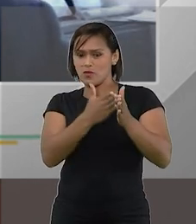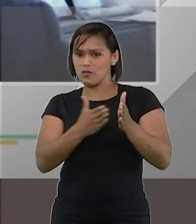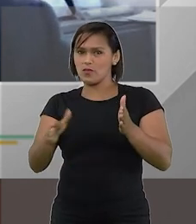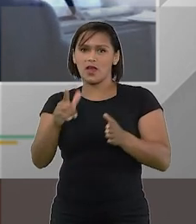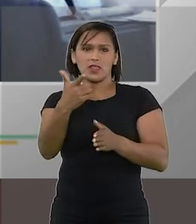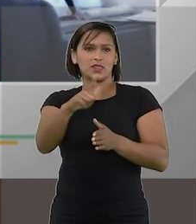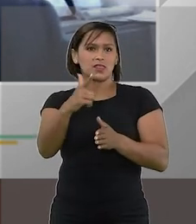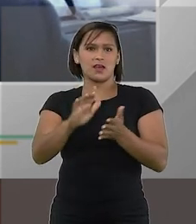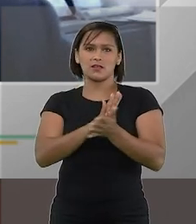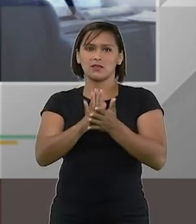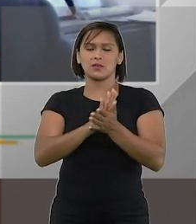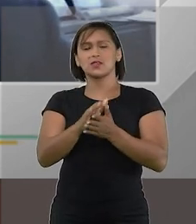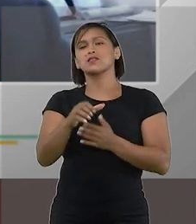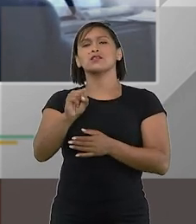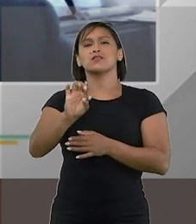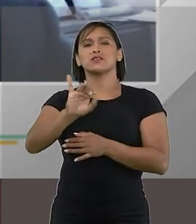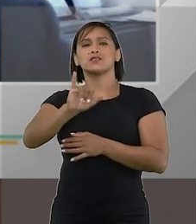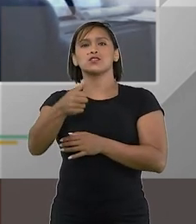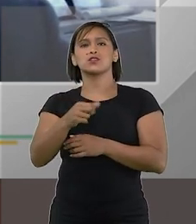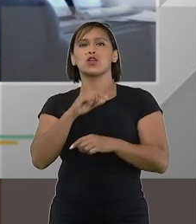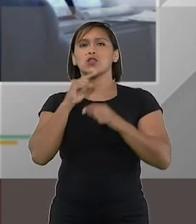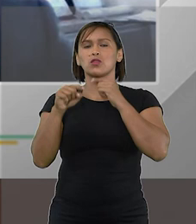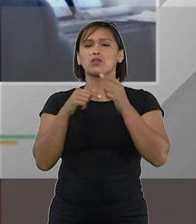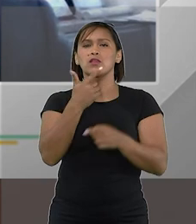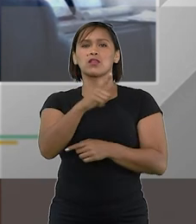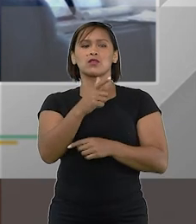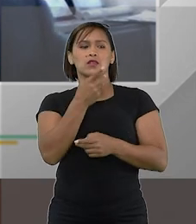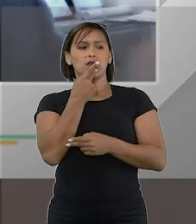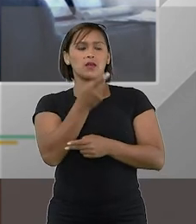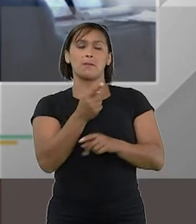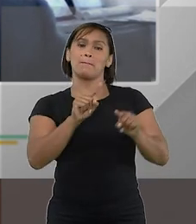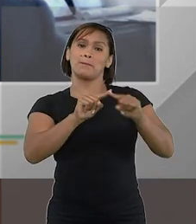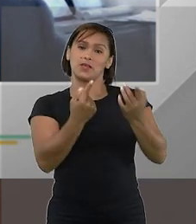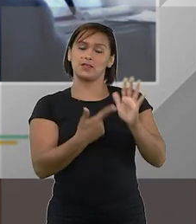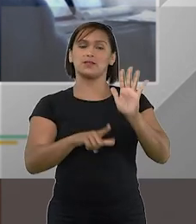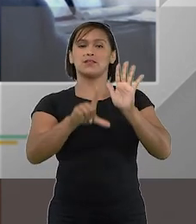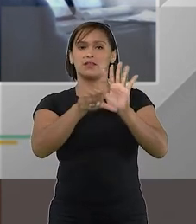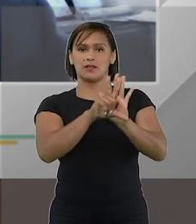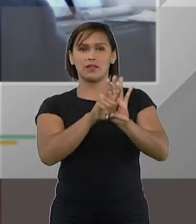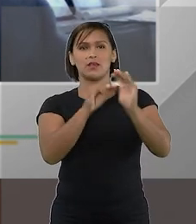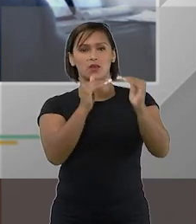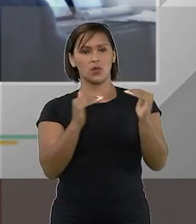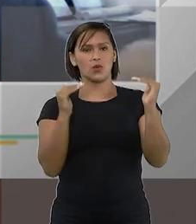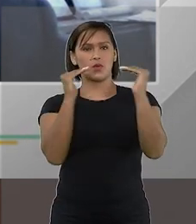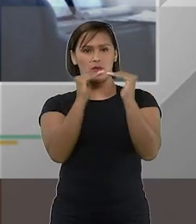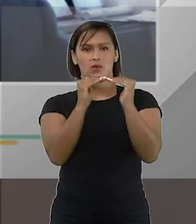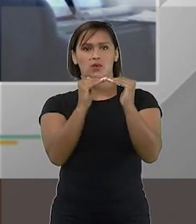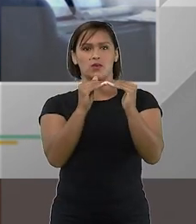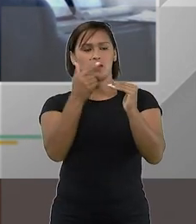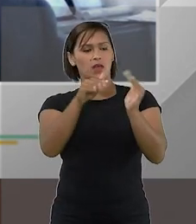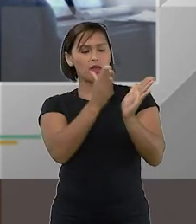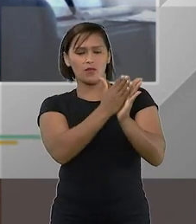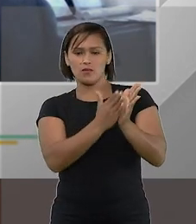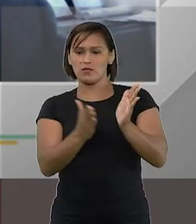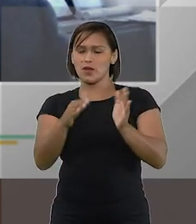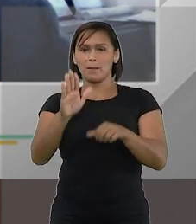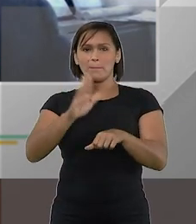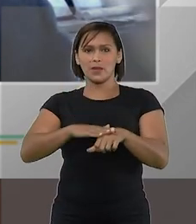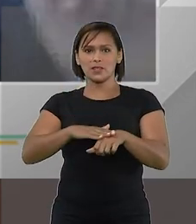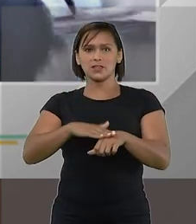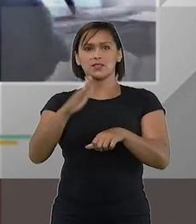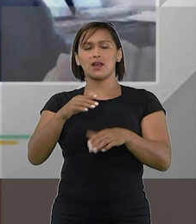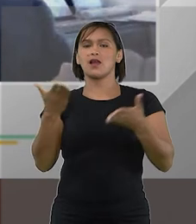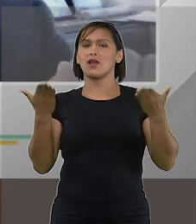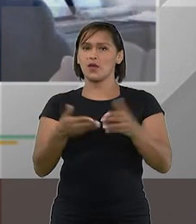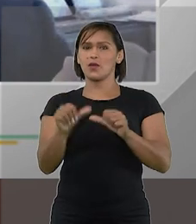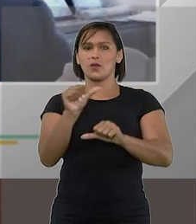improrrogável e o STJ não teve dúvidas em dizer apesar da lei colocar lá que é improrrogável ele